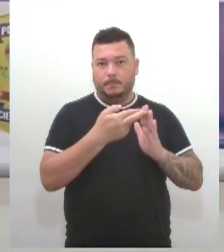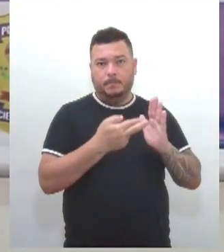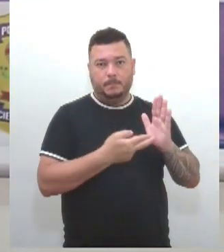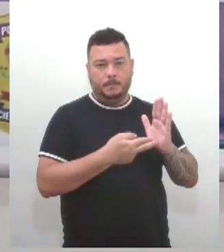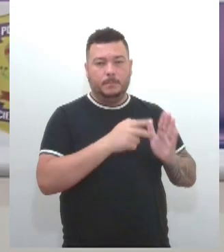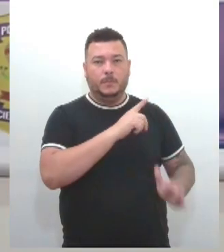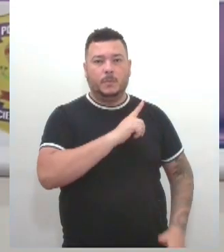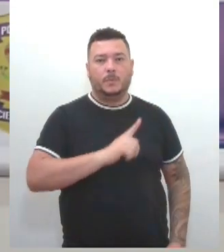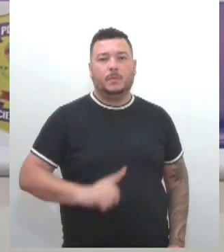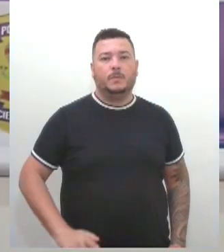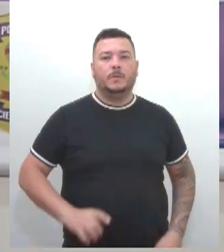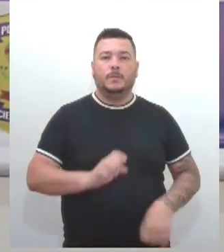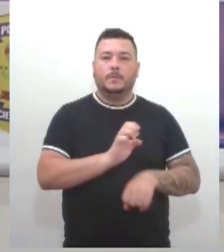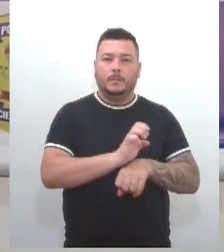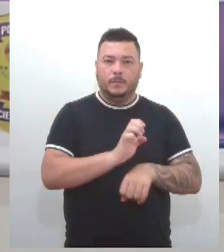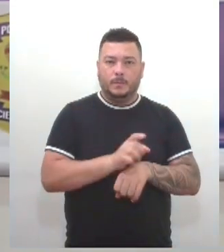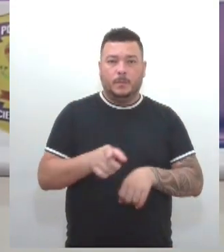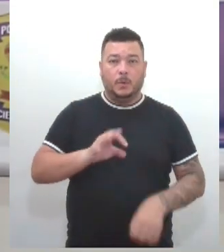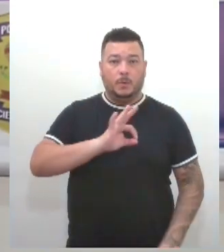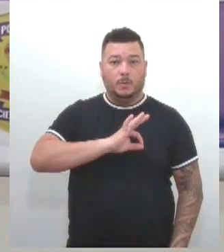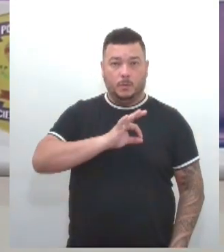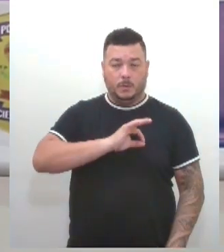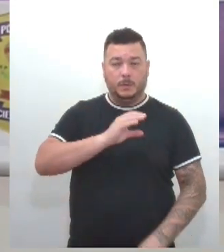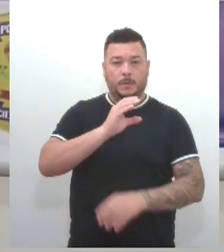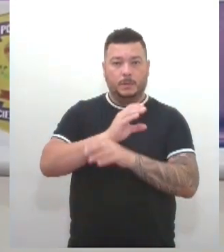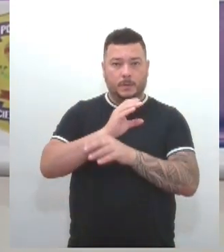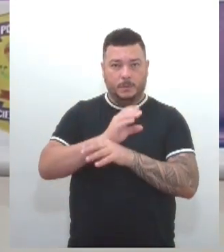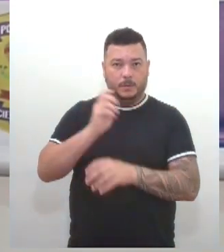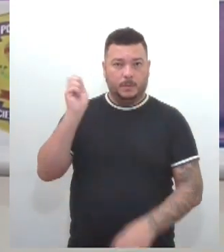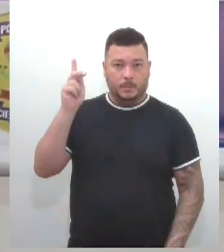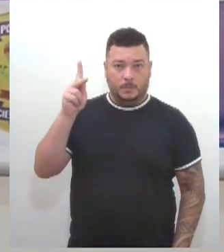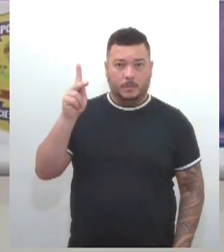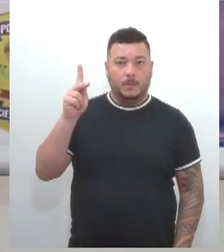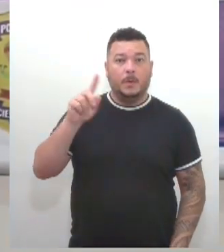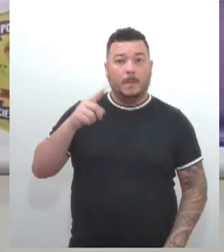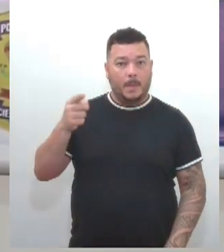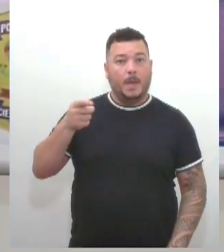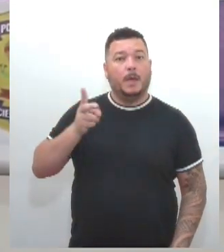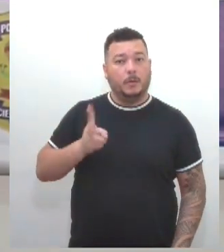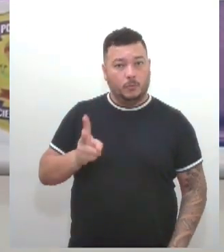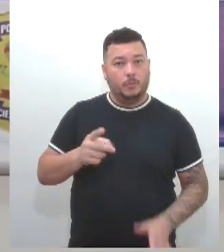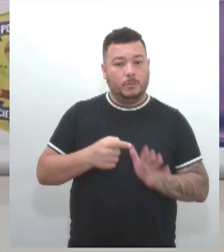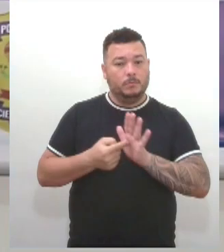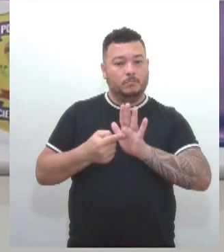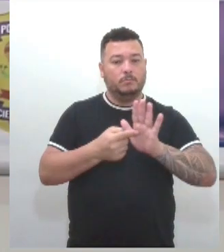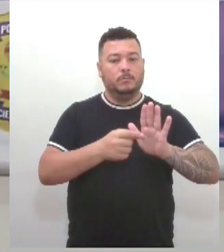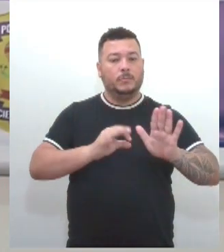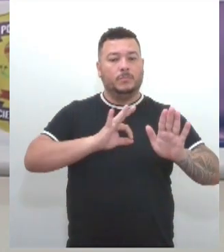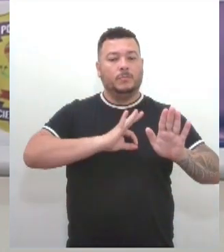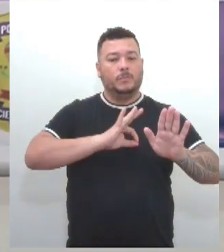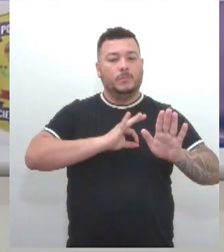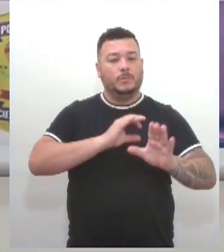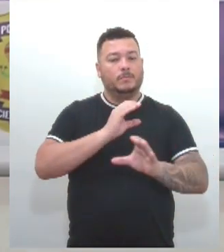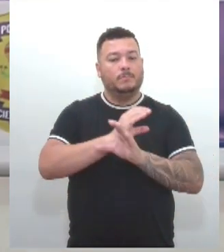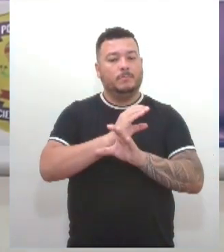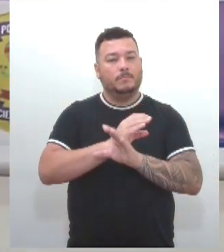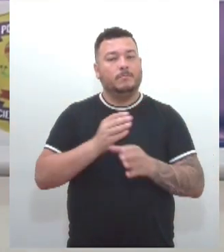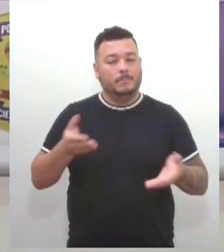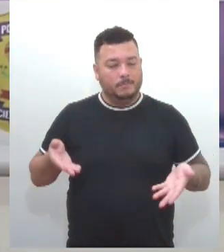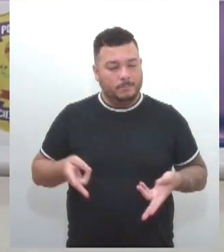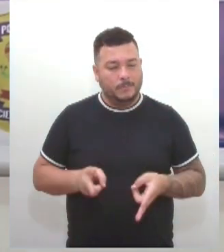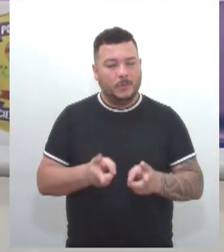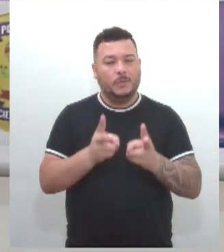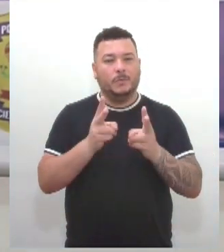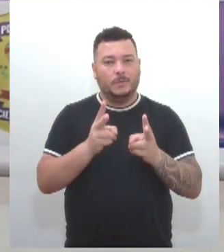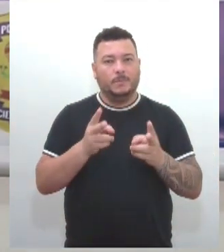o policial civil se aposenta, mas ele não deixa mais de se apresentar como um policial civil. Agora, deixa de ser um policial